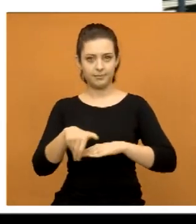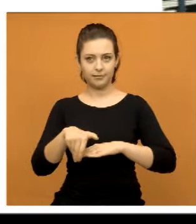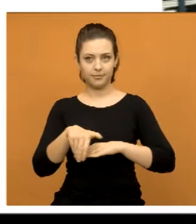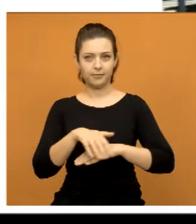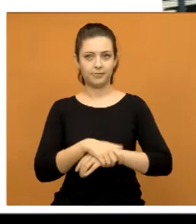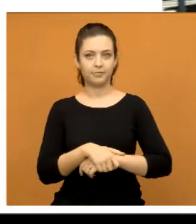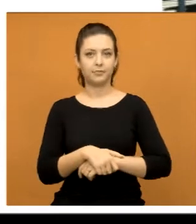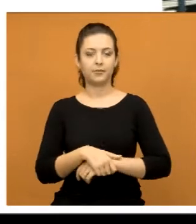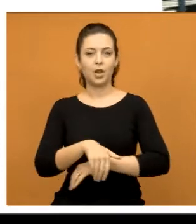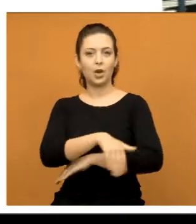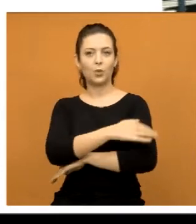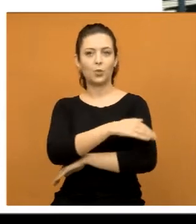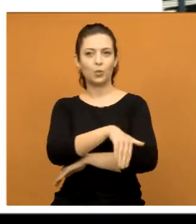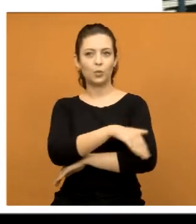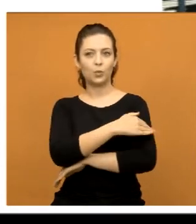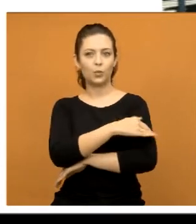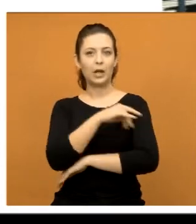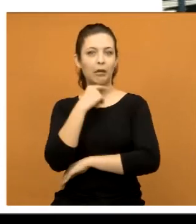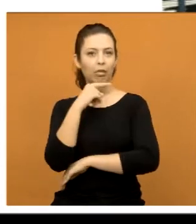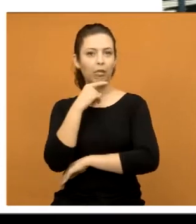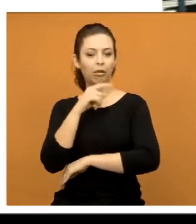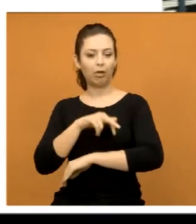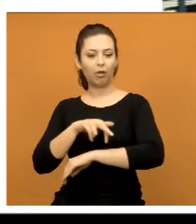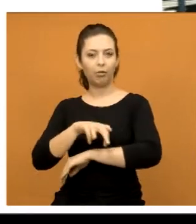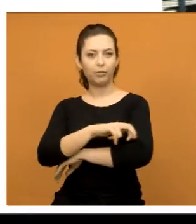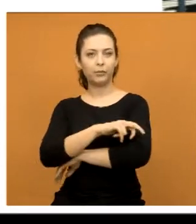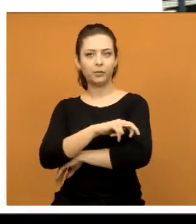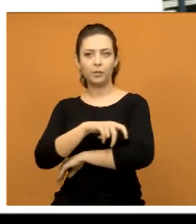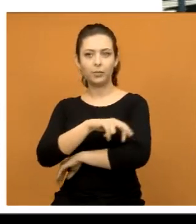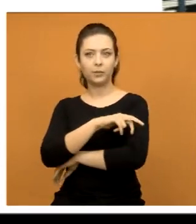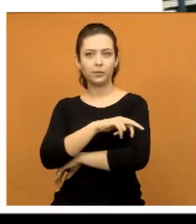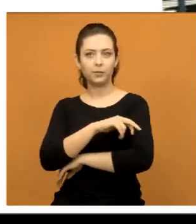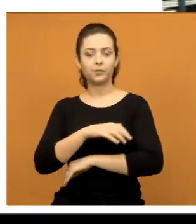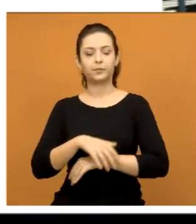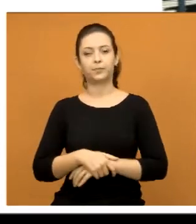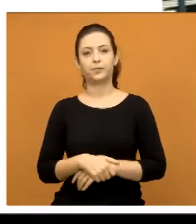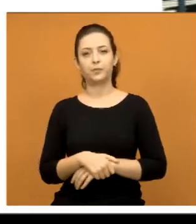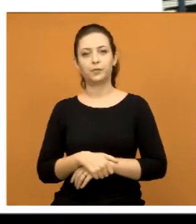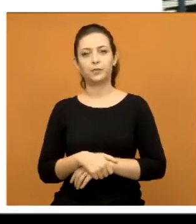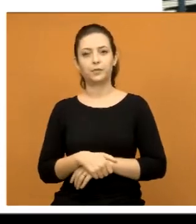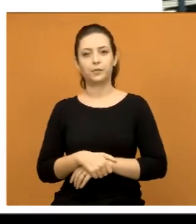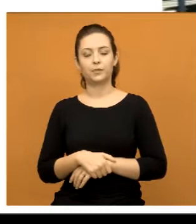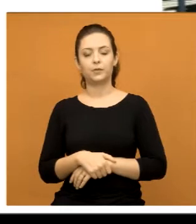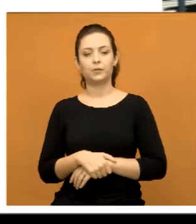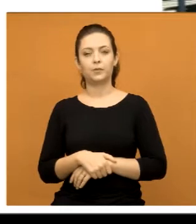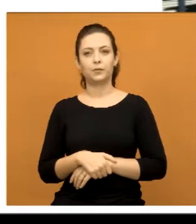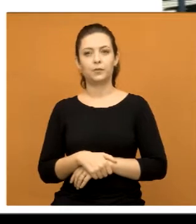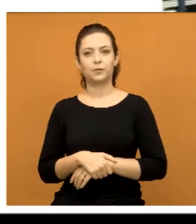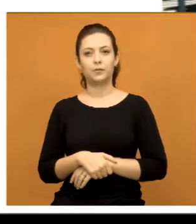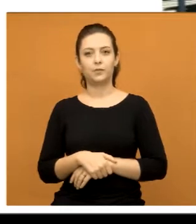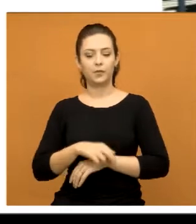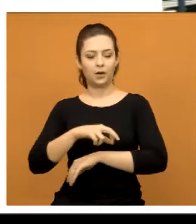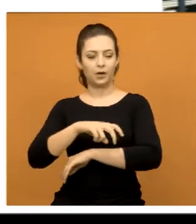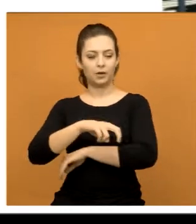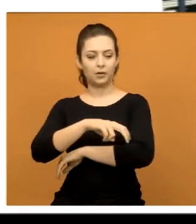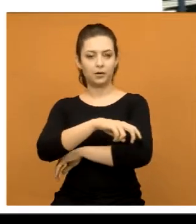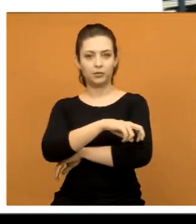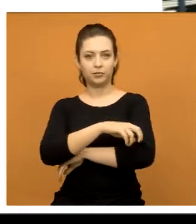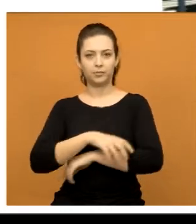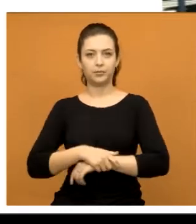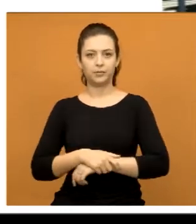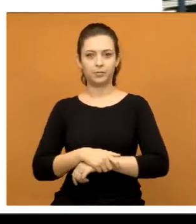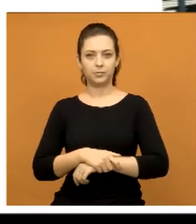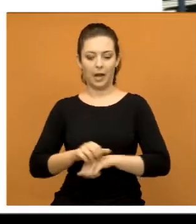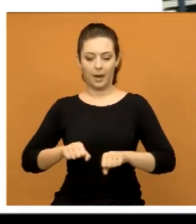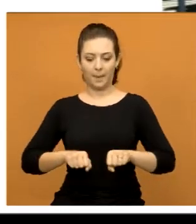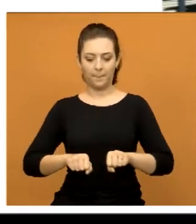é claro que não pode passar ninguém. Só passa a pessoa ali a pé, mas não passa o carrinho de